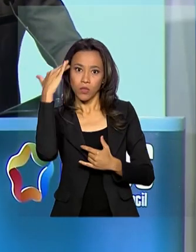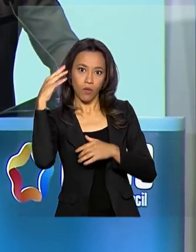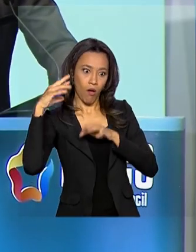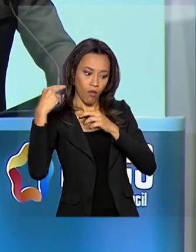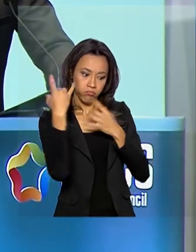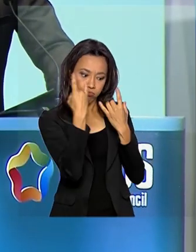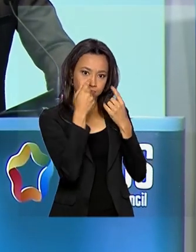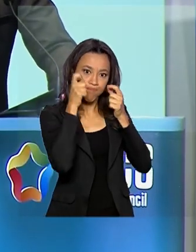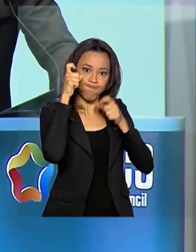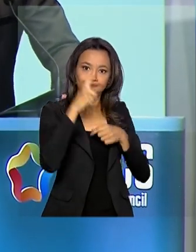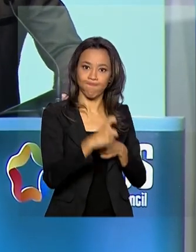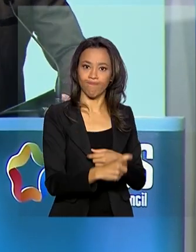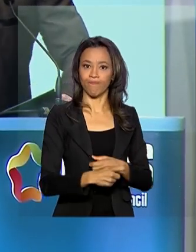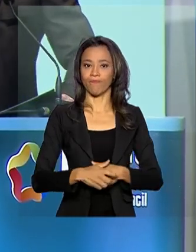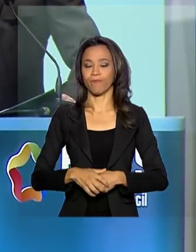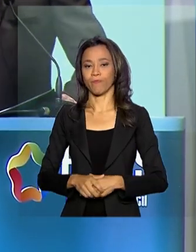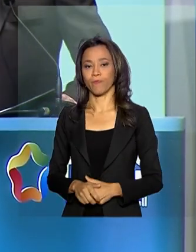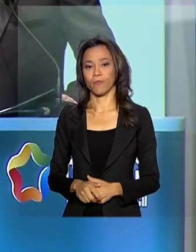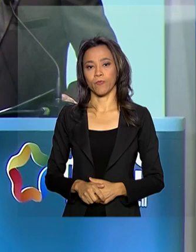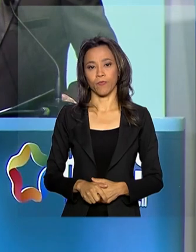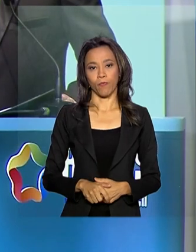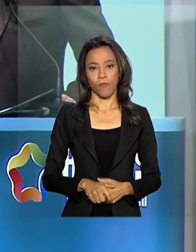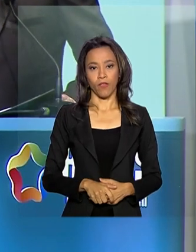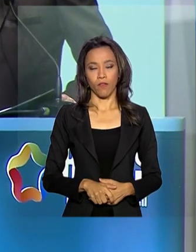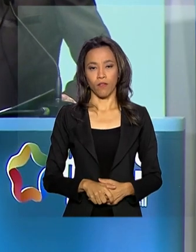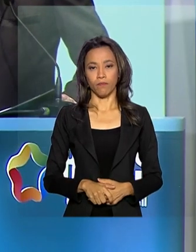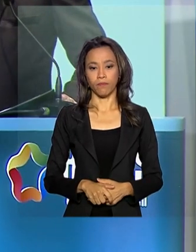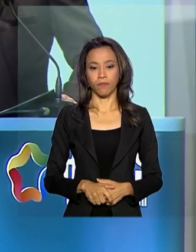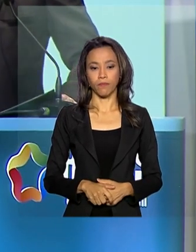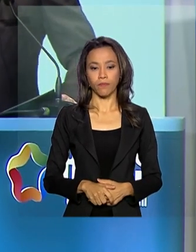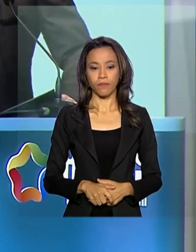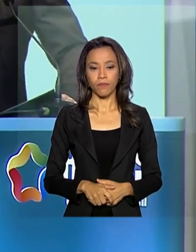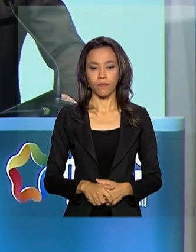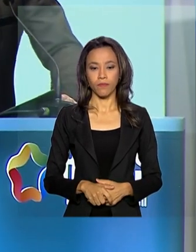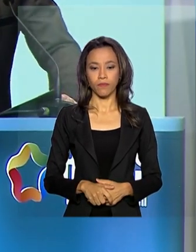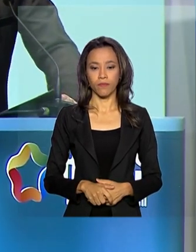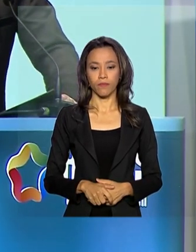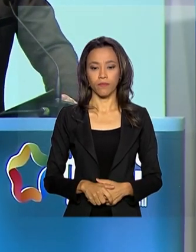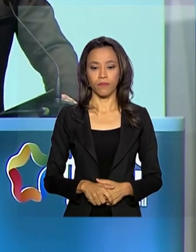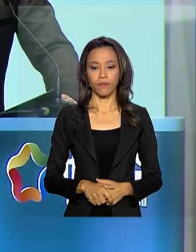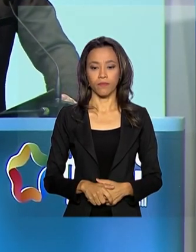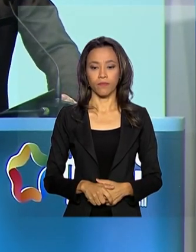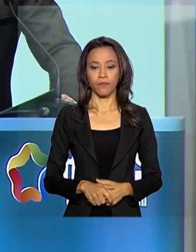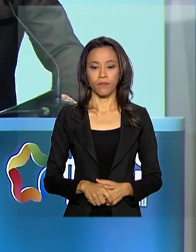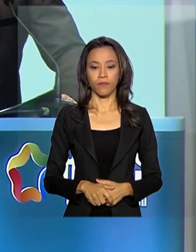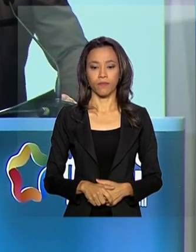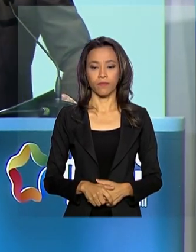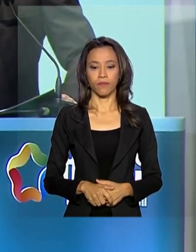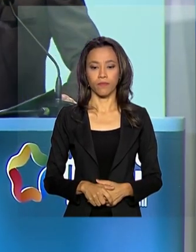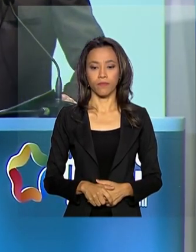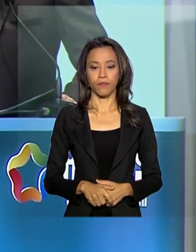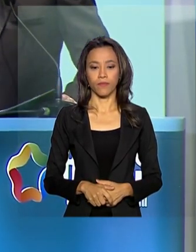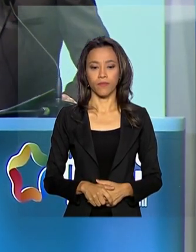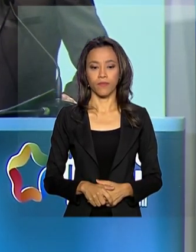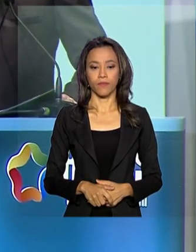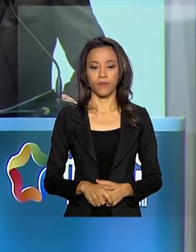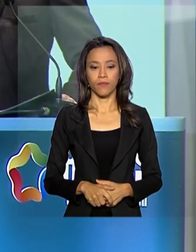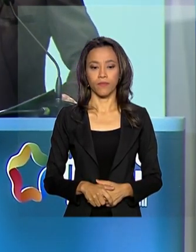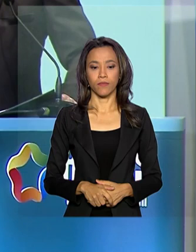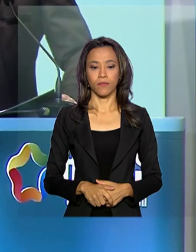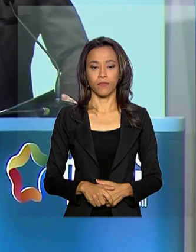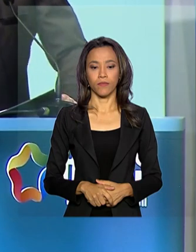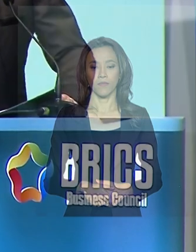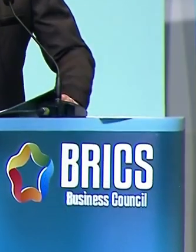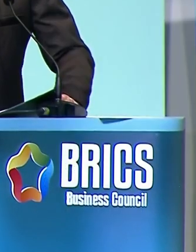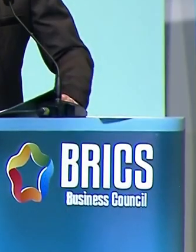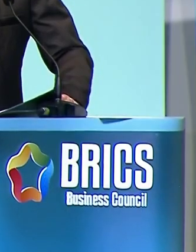ainda tem um caminho a percorrer. Novas reformas se apresentam para nós, para que